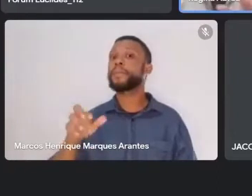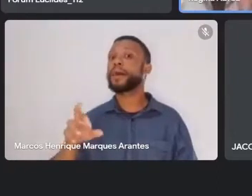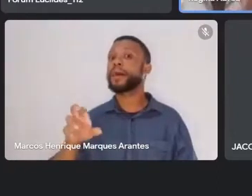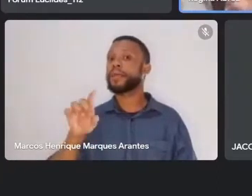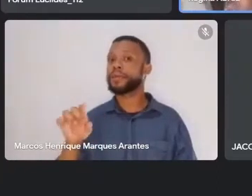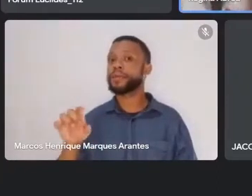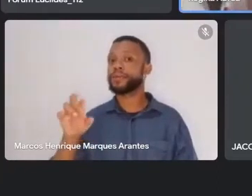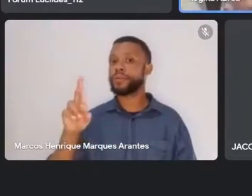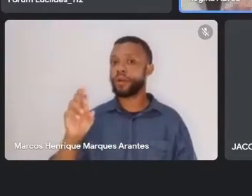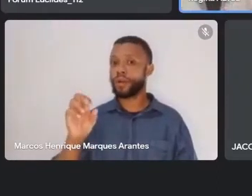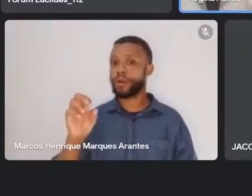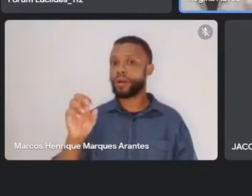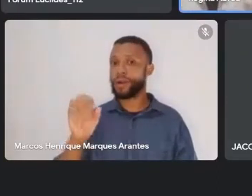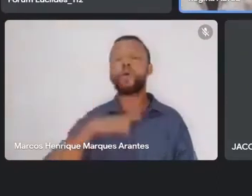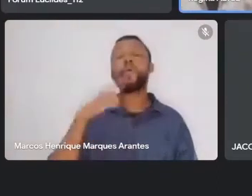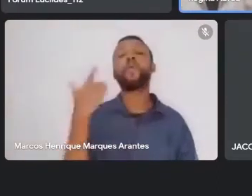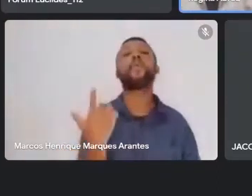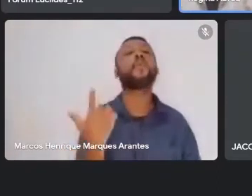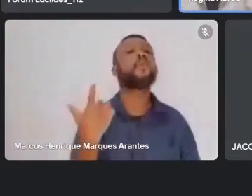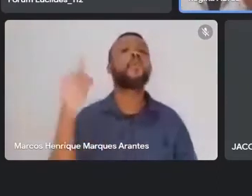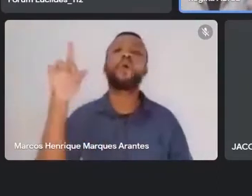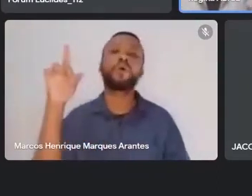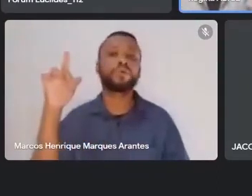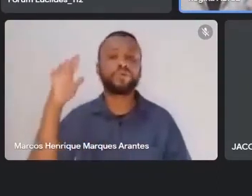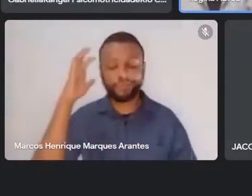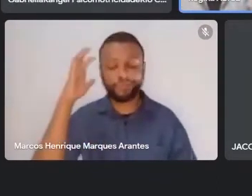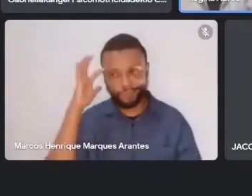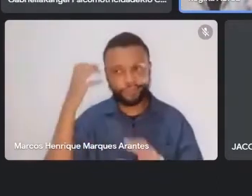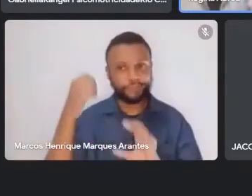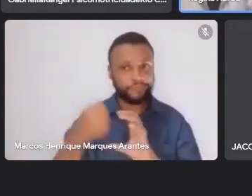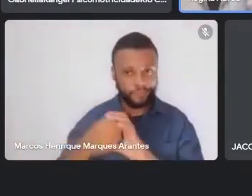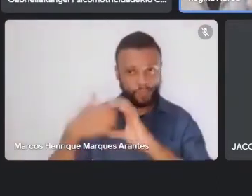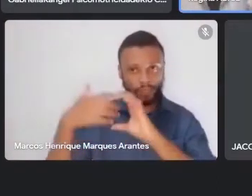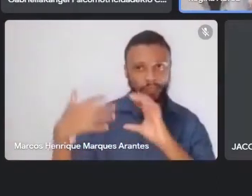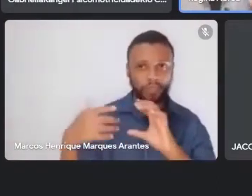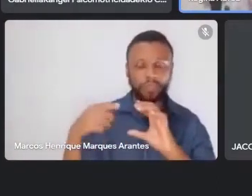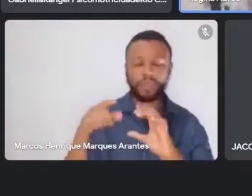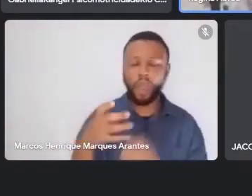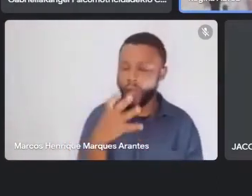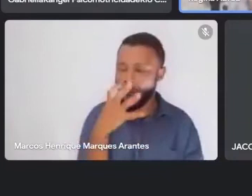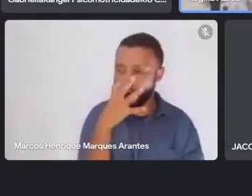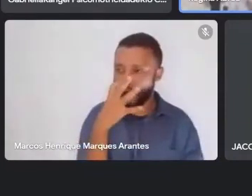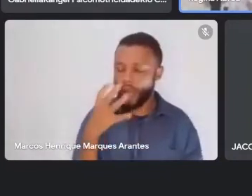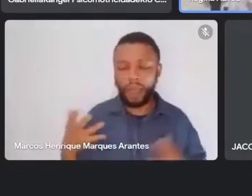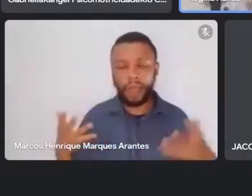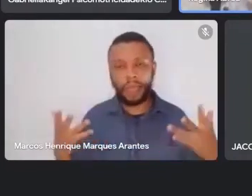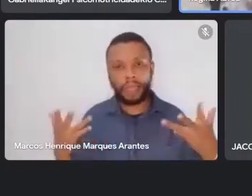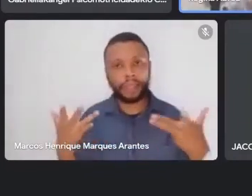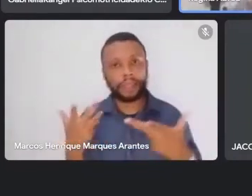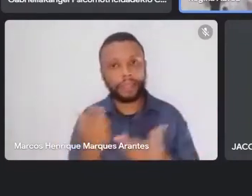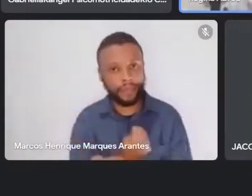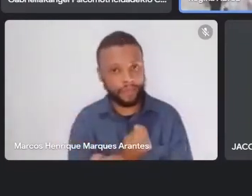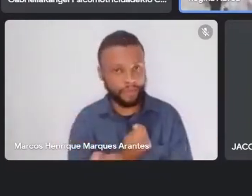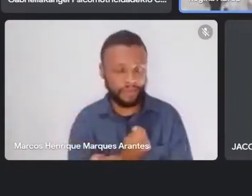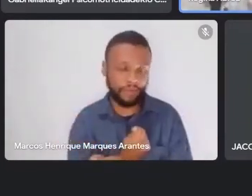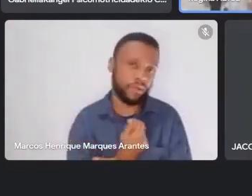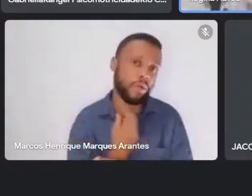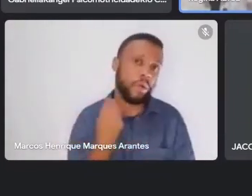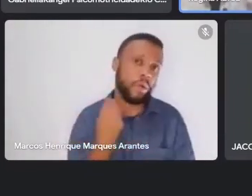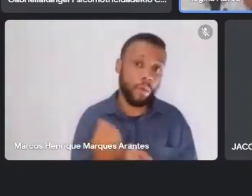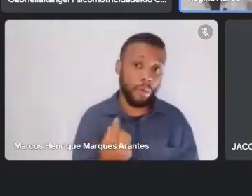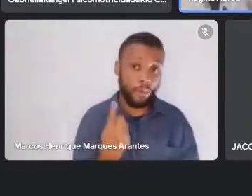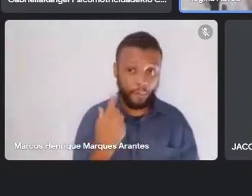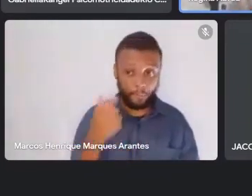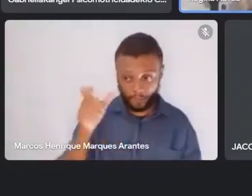é uma outra, é uma outra entrada, e eu acho incrível, porque uma pessoa como o Guimarães